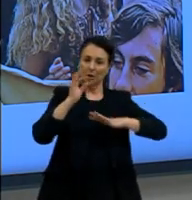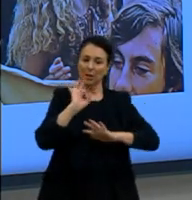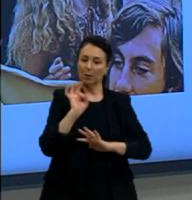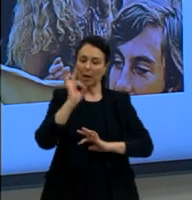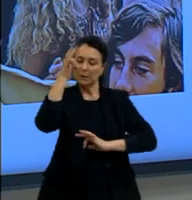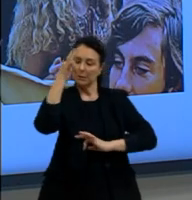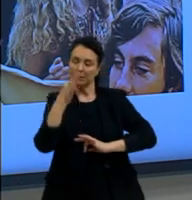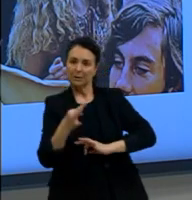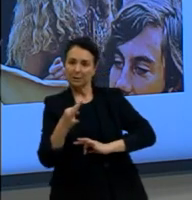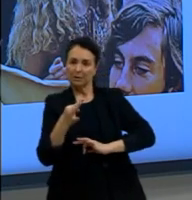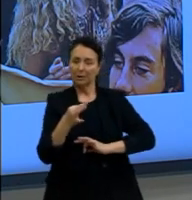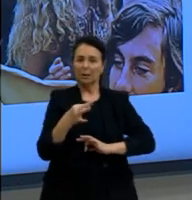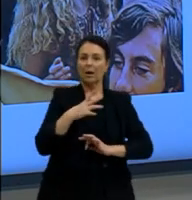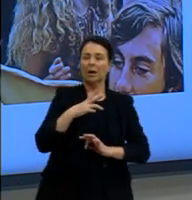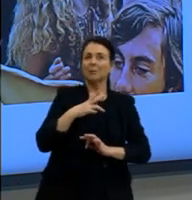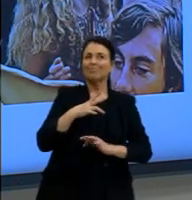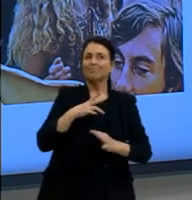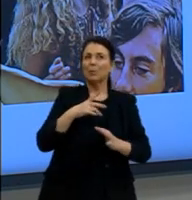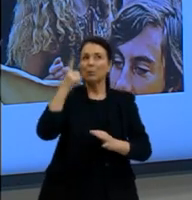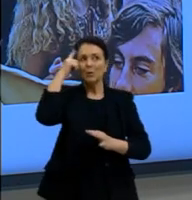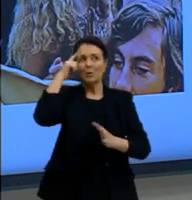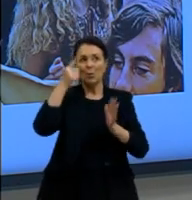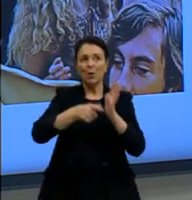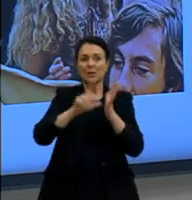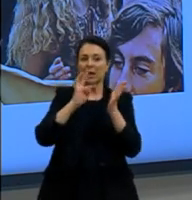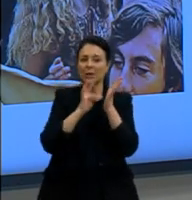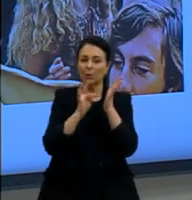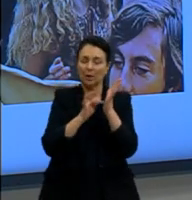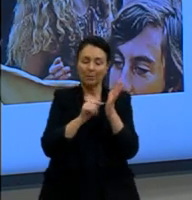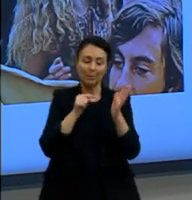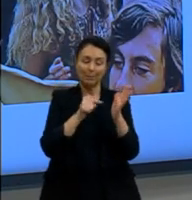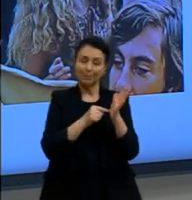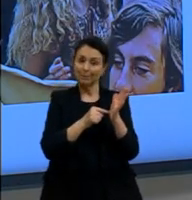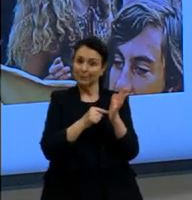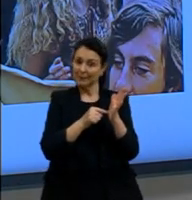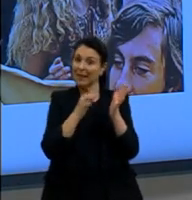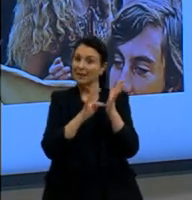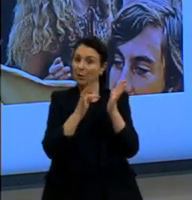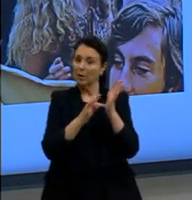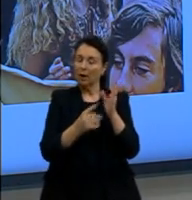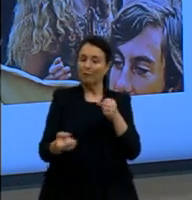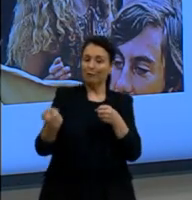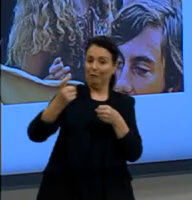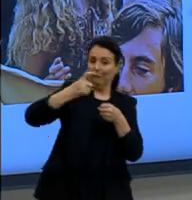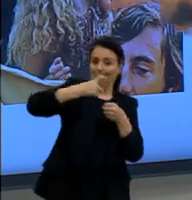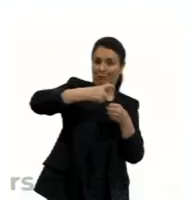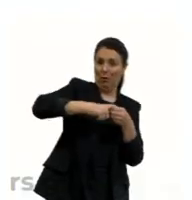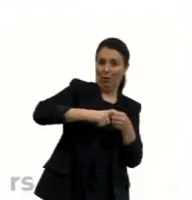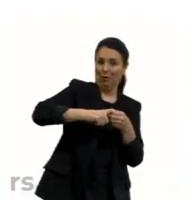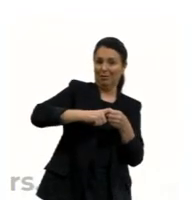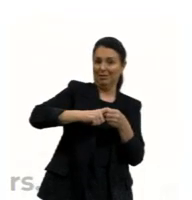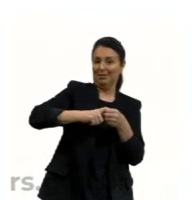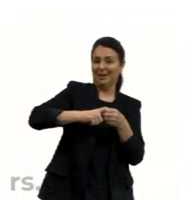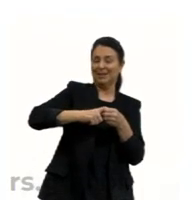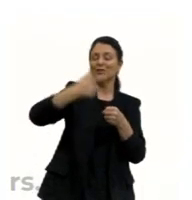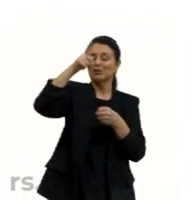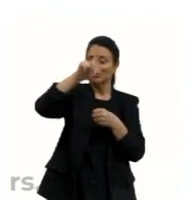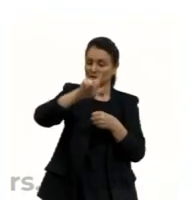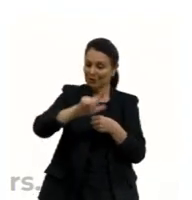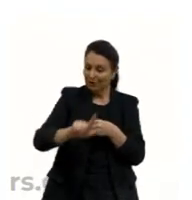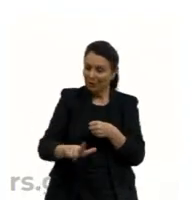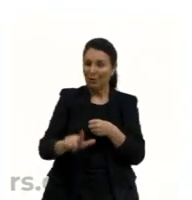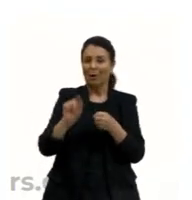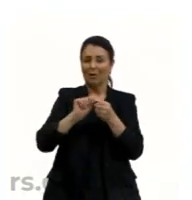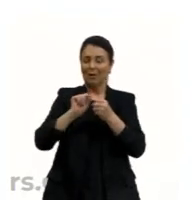correta como nós pensávamos a teoria, voltamos para a teoria, reestudamos e voltamos para a prática. Mas o olhar sociológico,